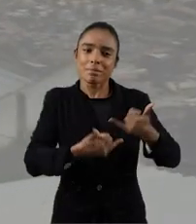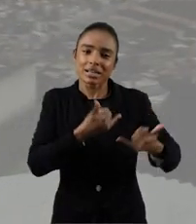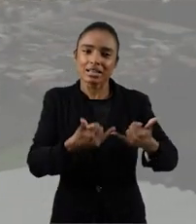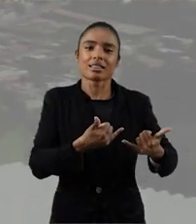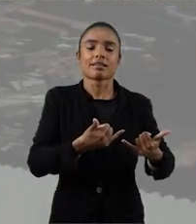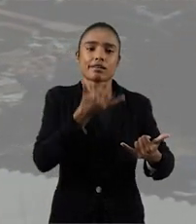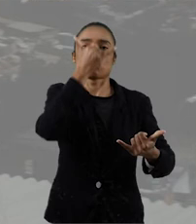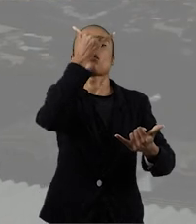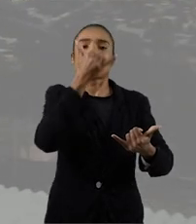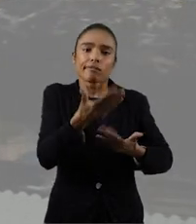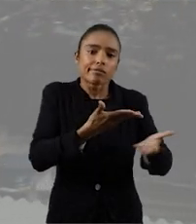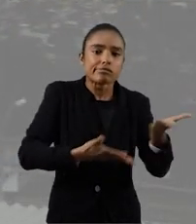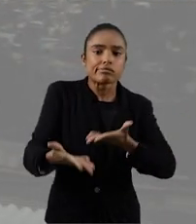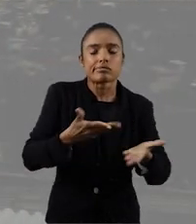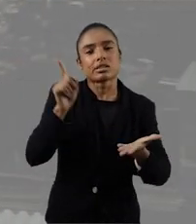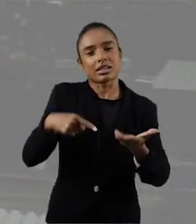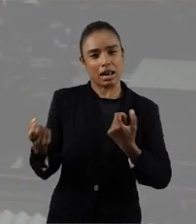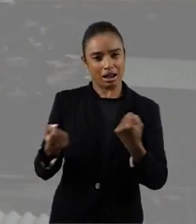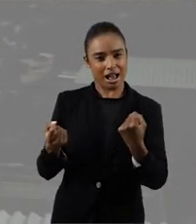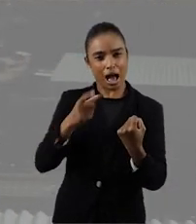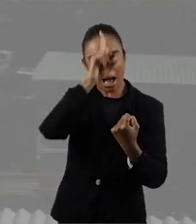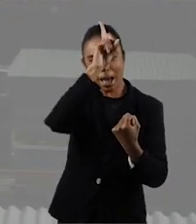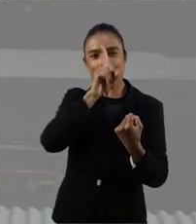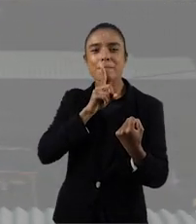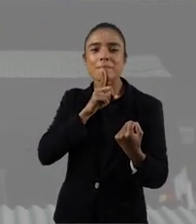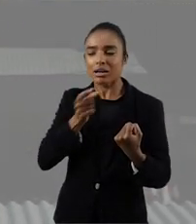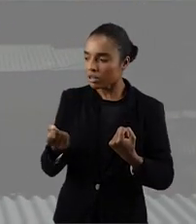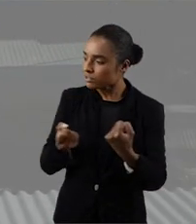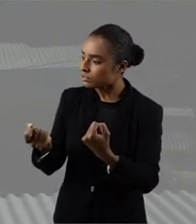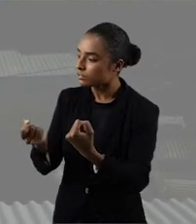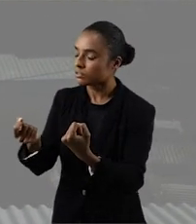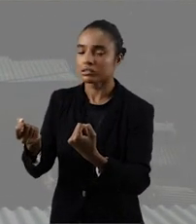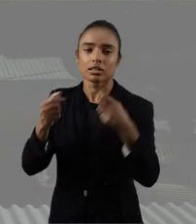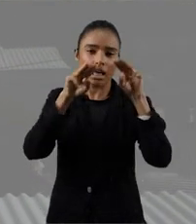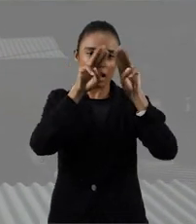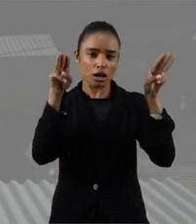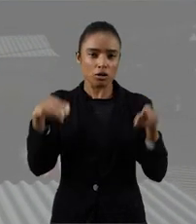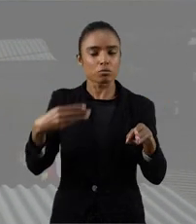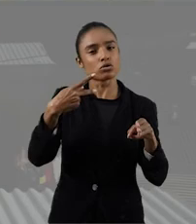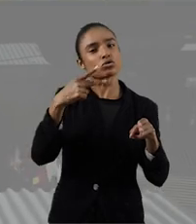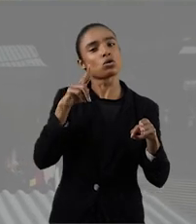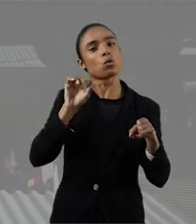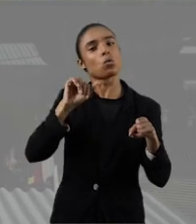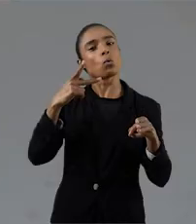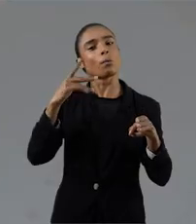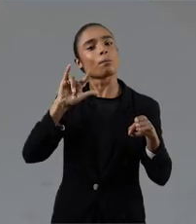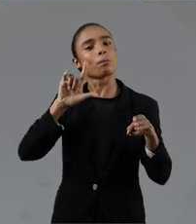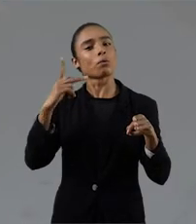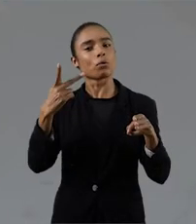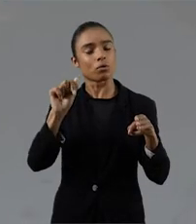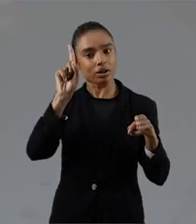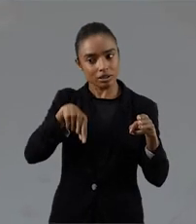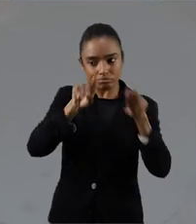uma Brasília Amarela, que ele fez numa exposição, fez para uma exposição no Cassino, no Museu da Pampulha, que era antes o Cassino.